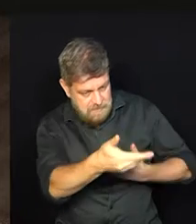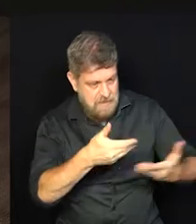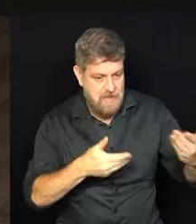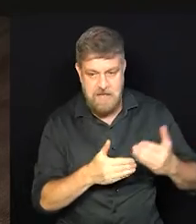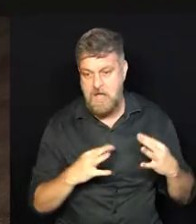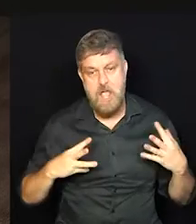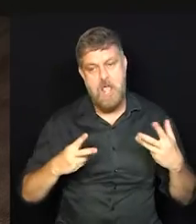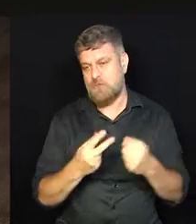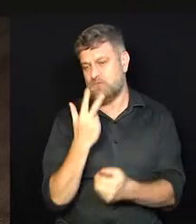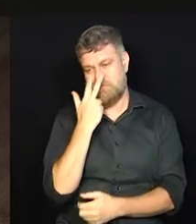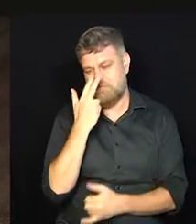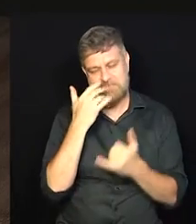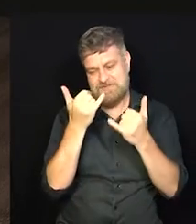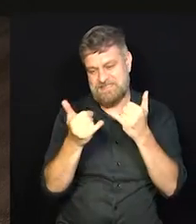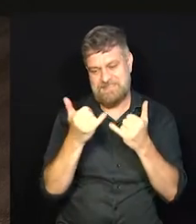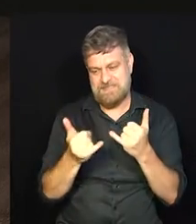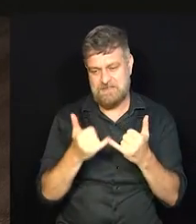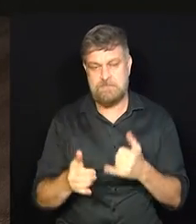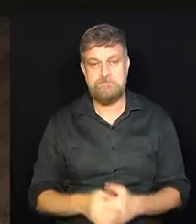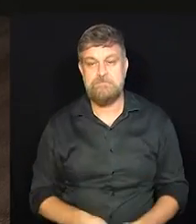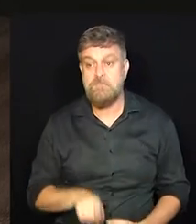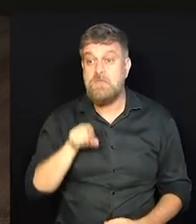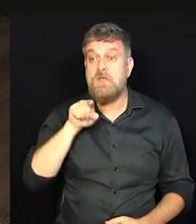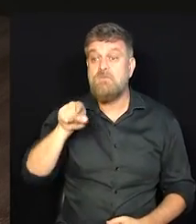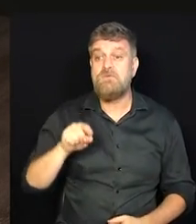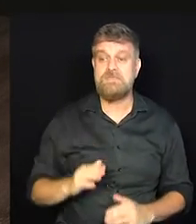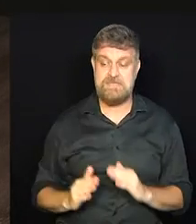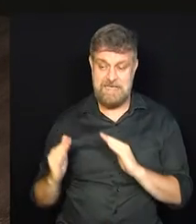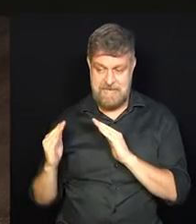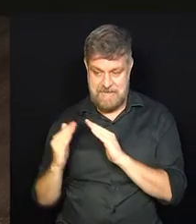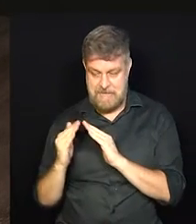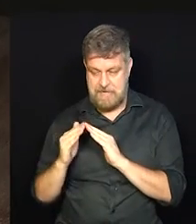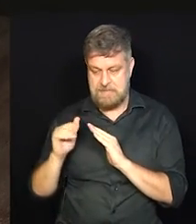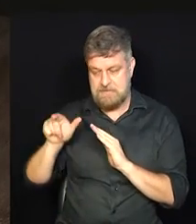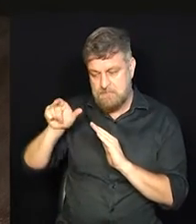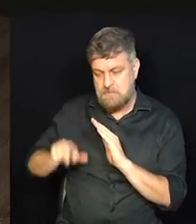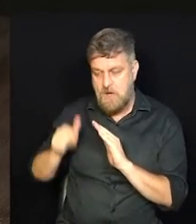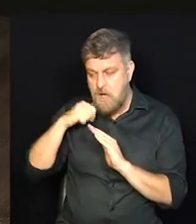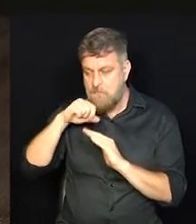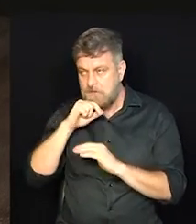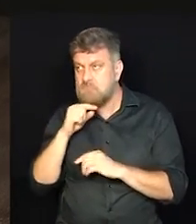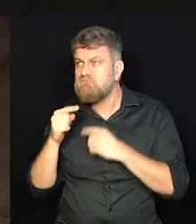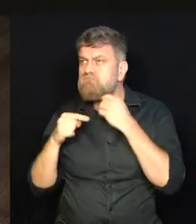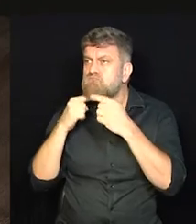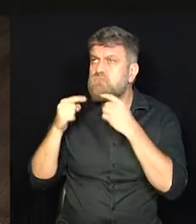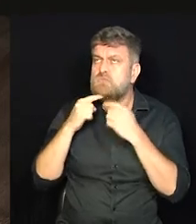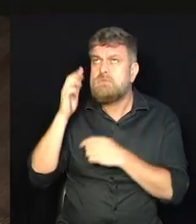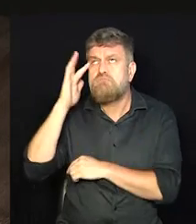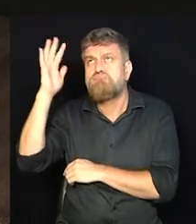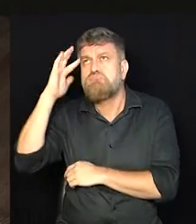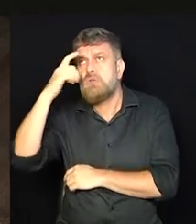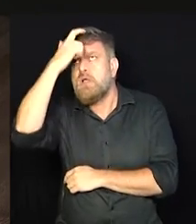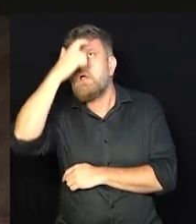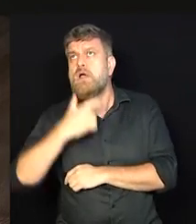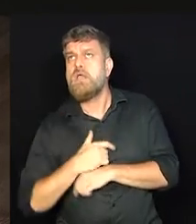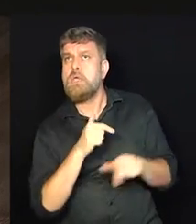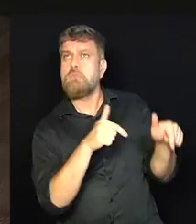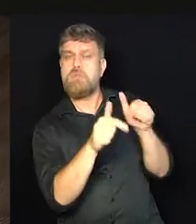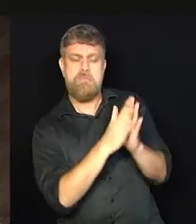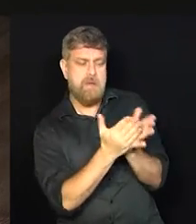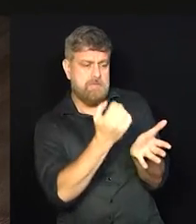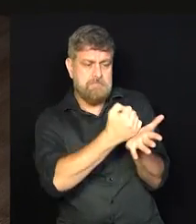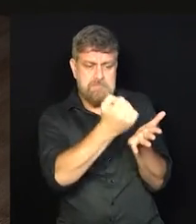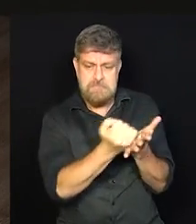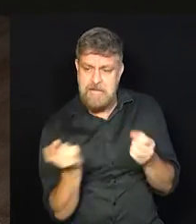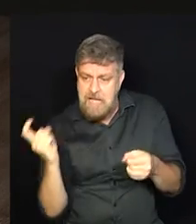O que você diria para quem está em casa, uma mãe que está naquela dúvida, não sabe se volta para o mercado formal,